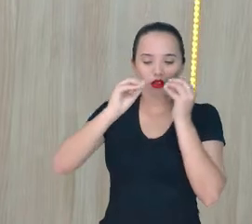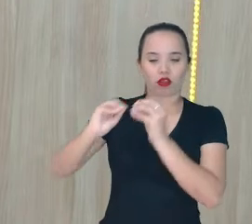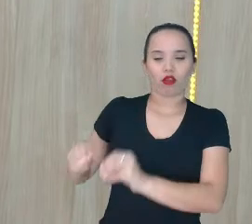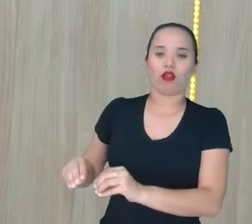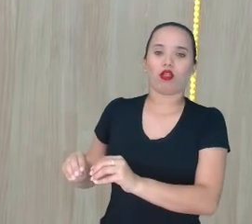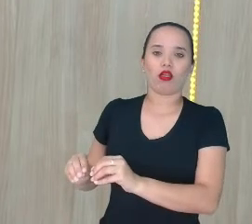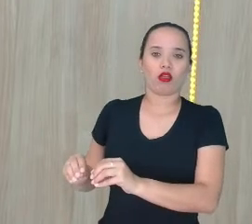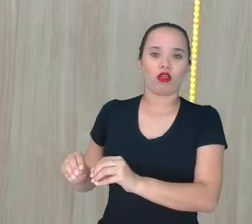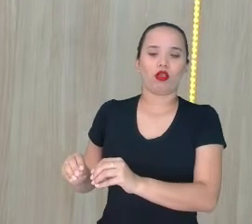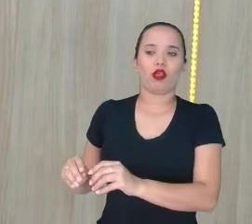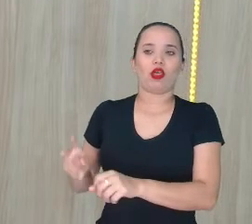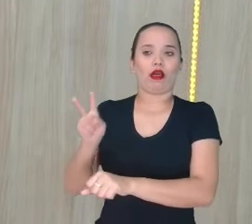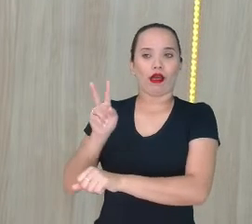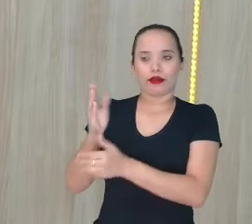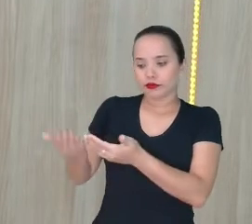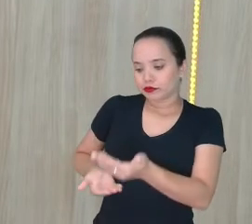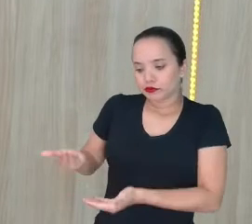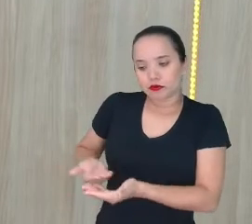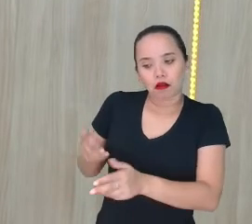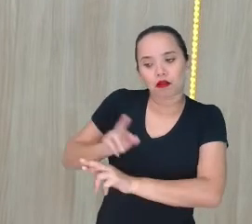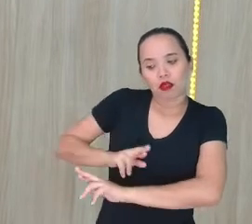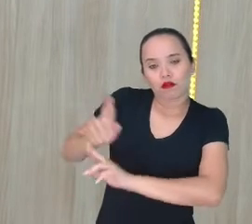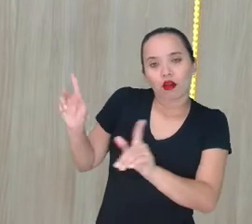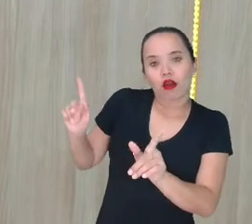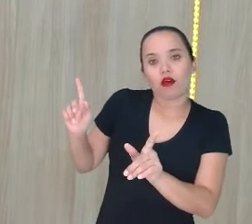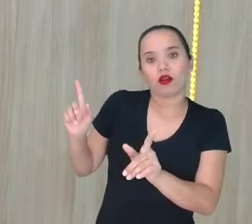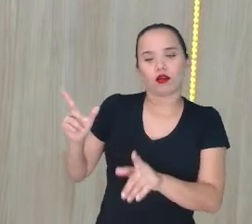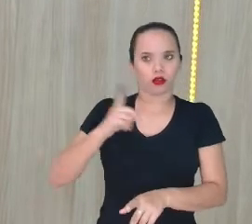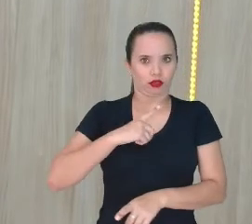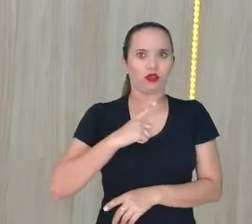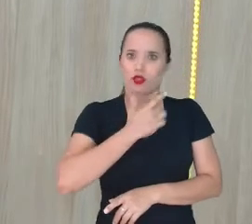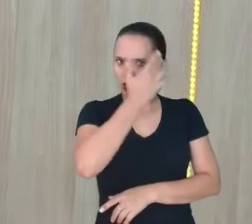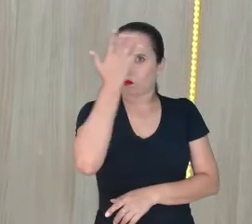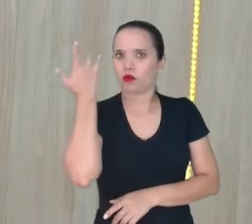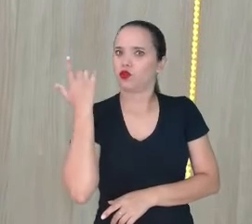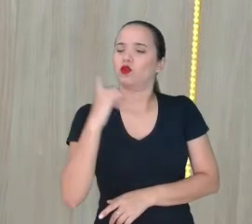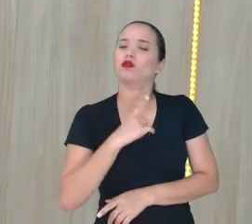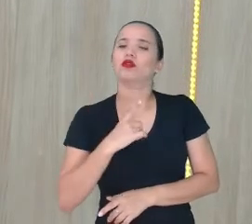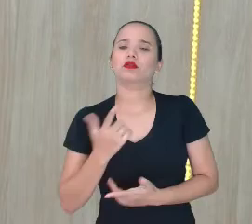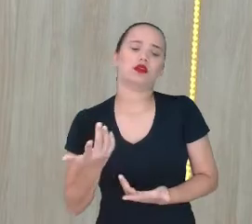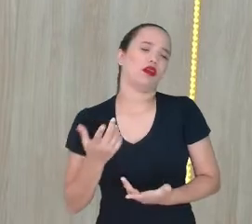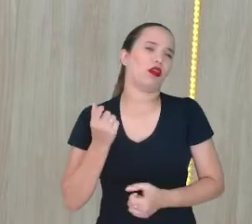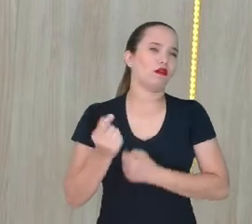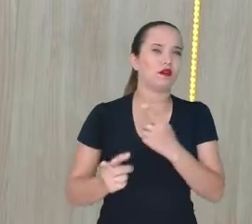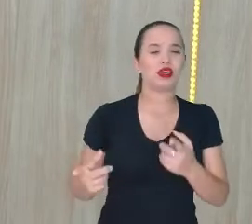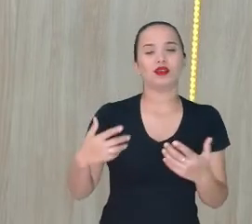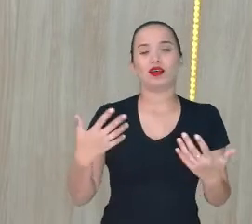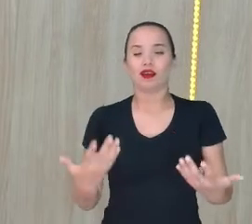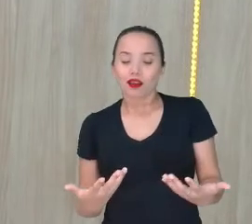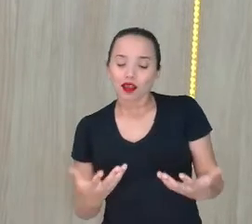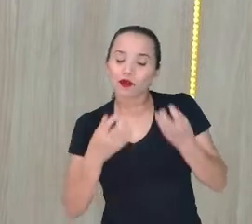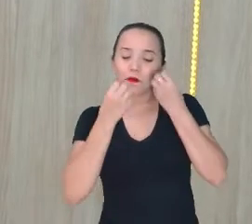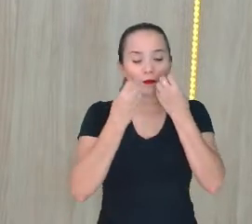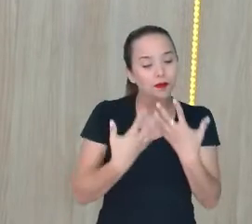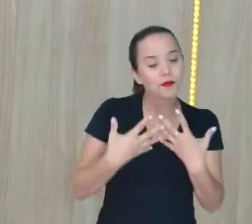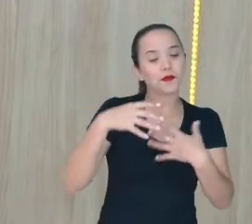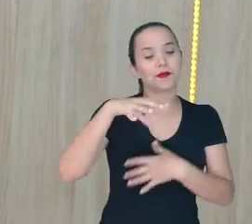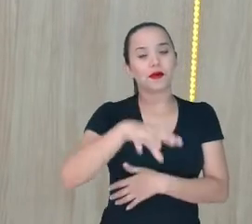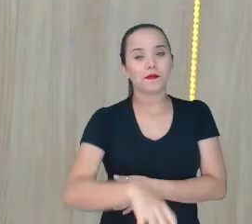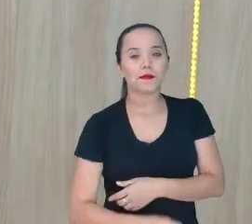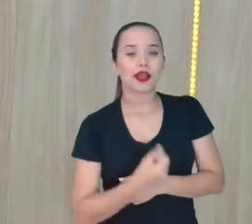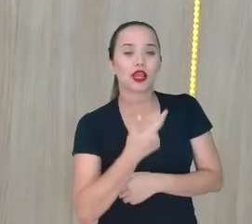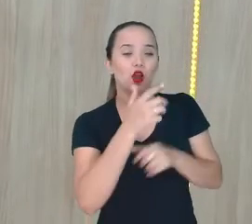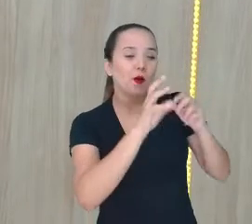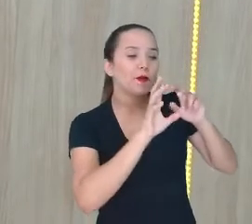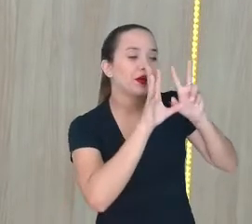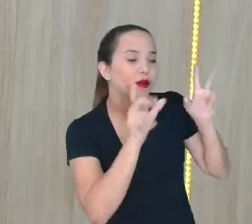Escanteando O tratamento Não é o mesmo Existem pessoas Que tem Aquela questão De fazer uma bondade Aí Pegando um Aí